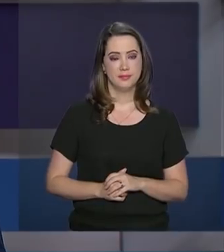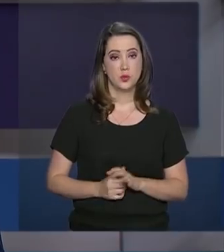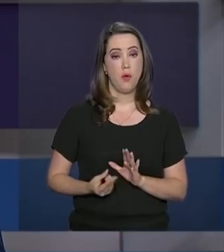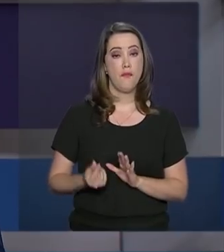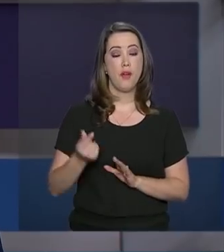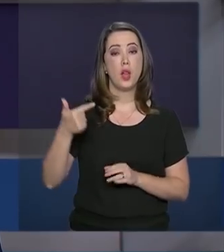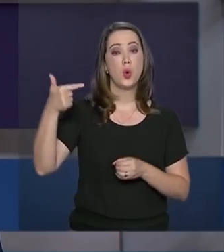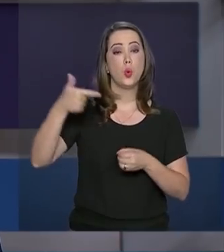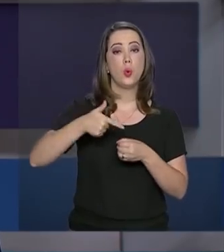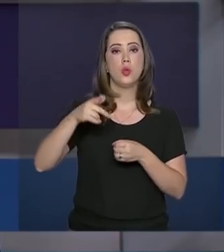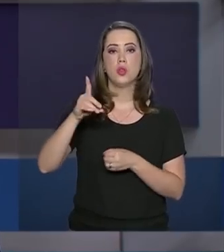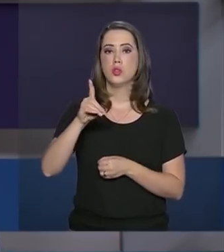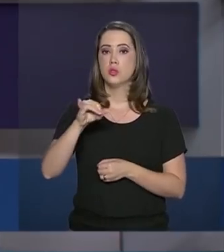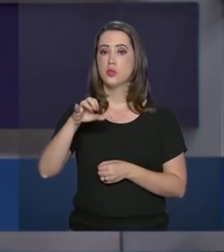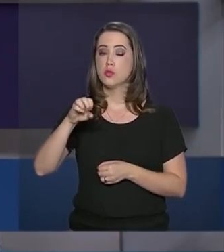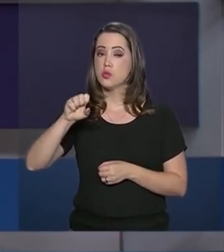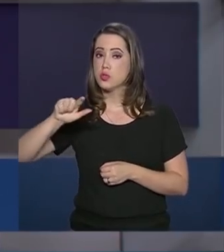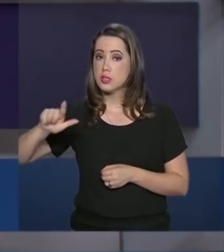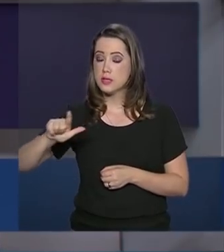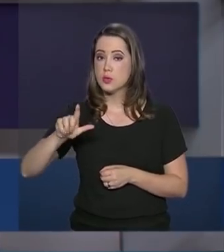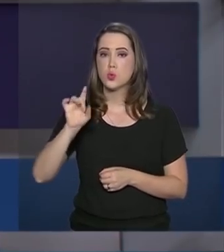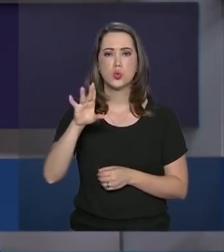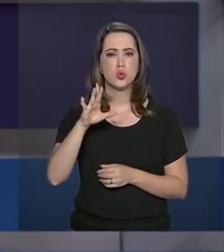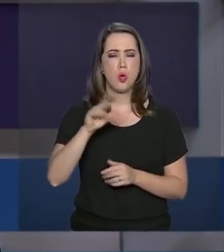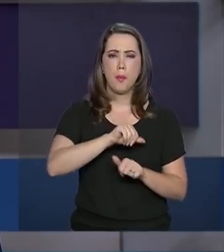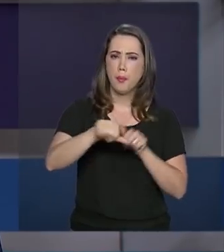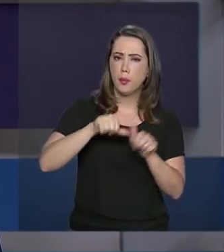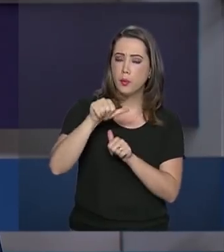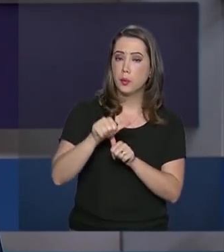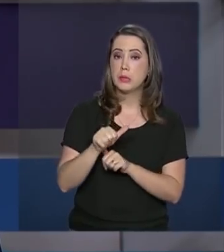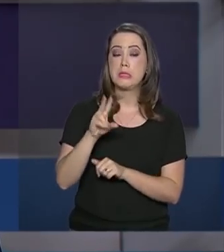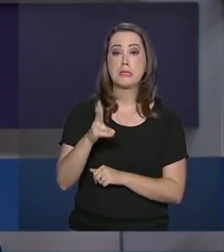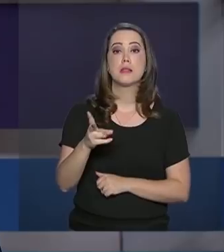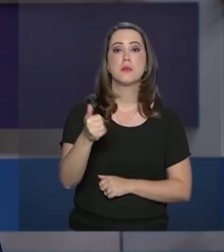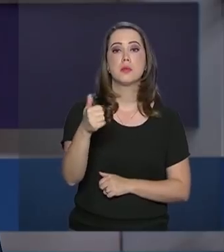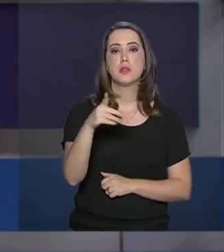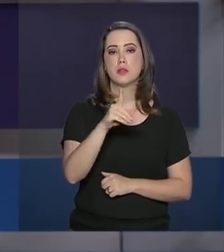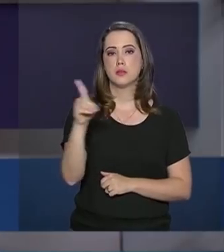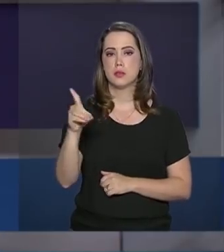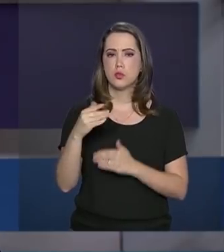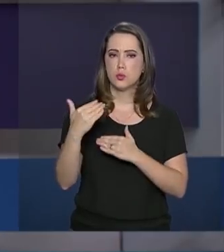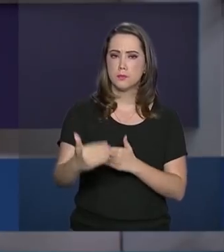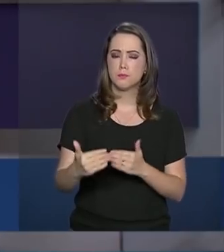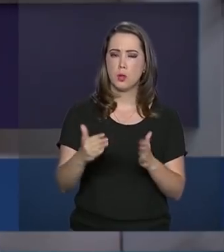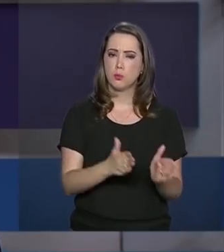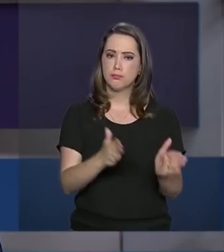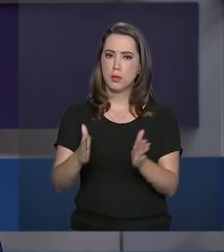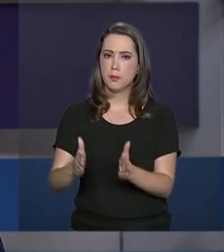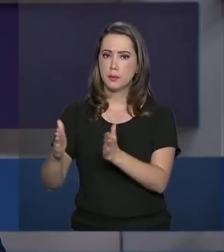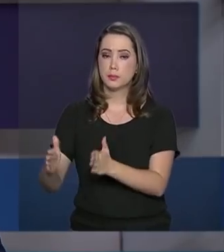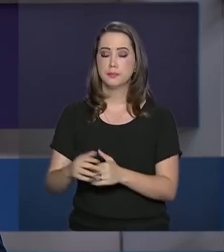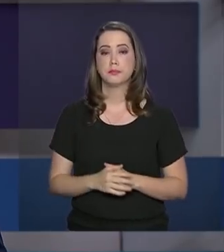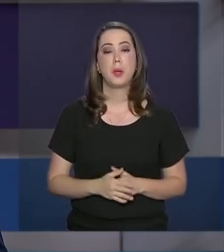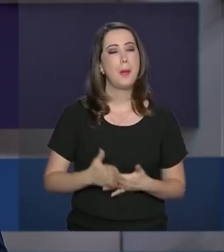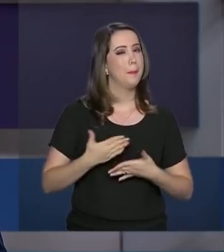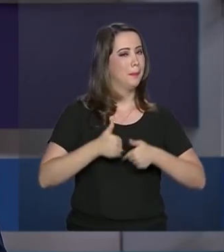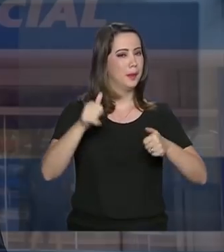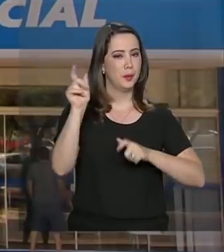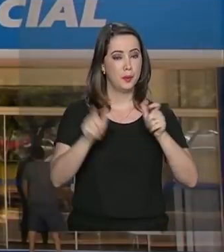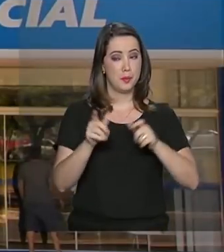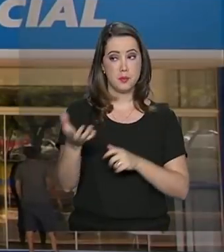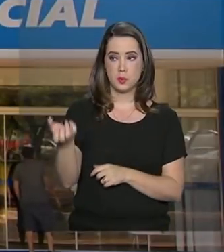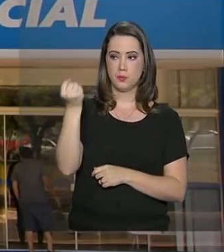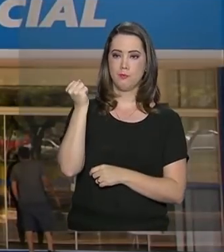Preço do diesel nas refinarias só pode ser reajustado a cada 15 dias. Mais conforto para beneficiários do INSS.